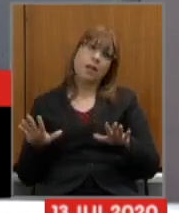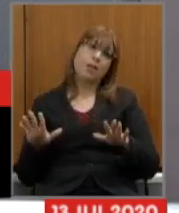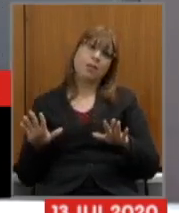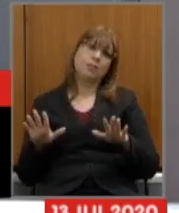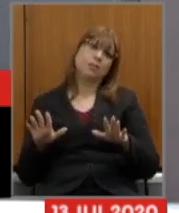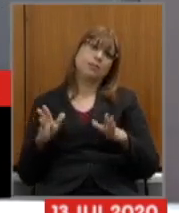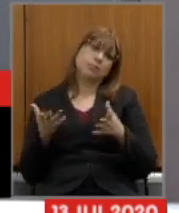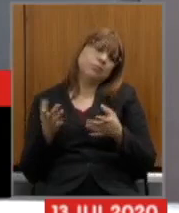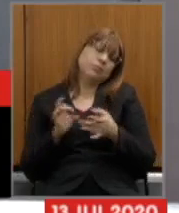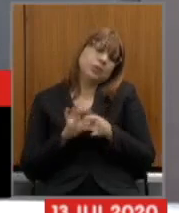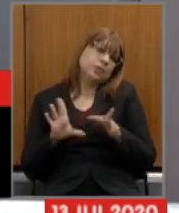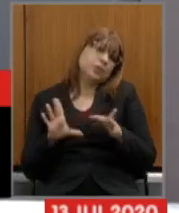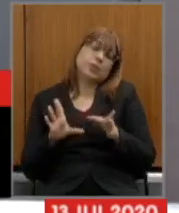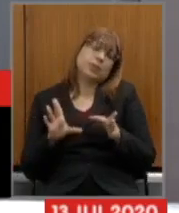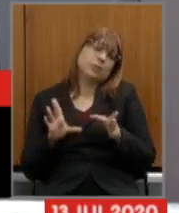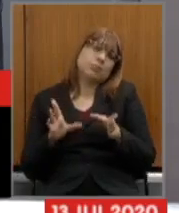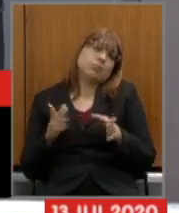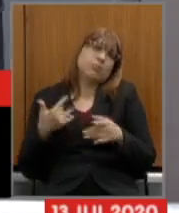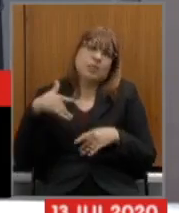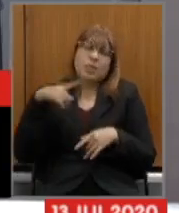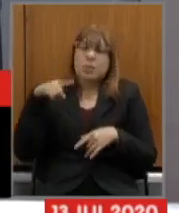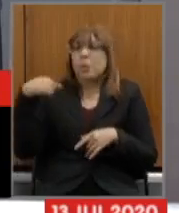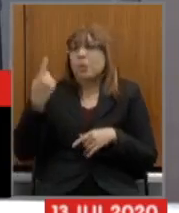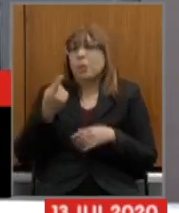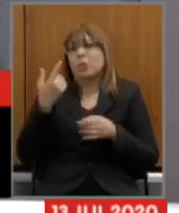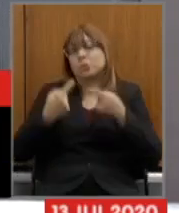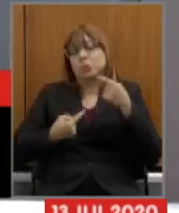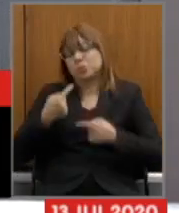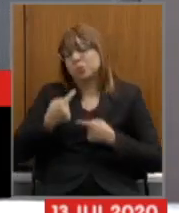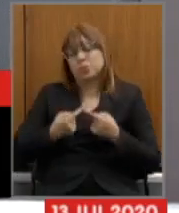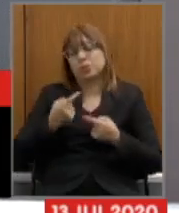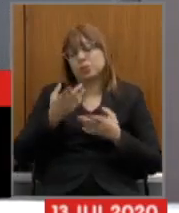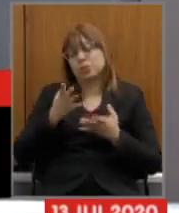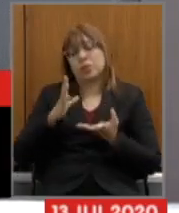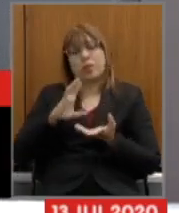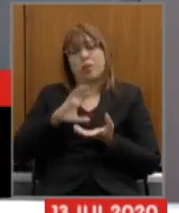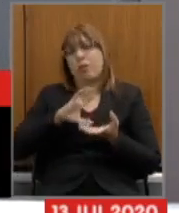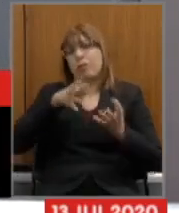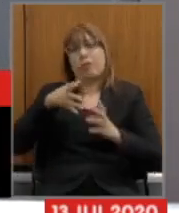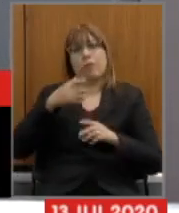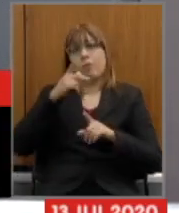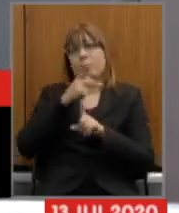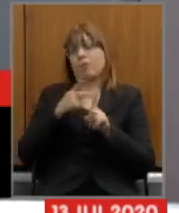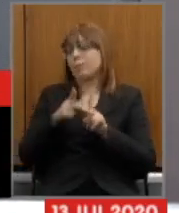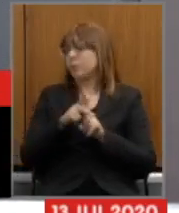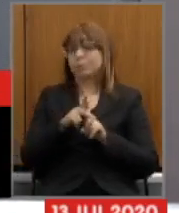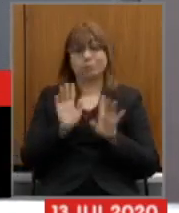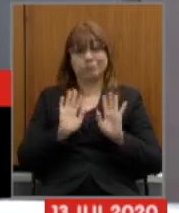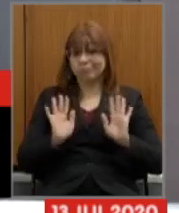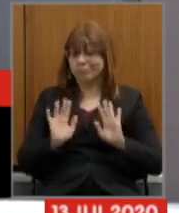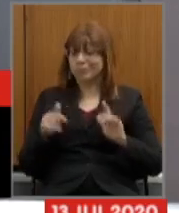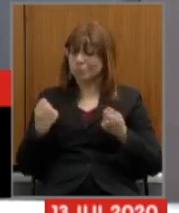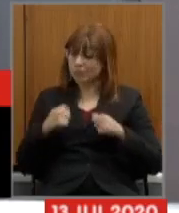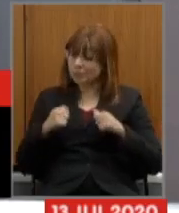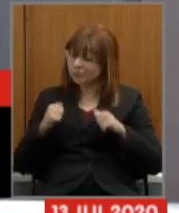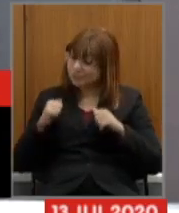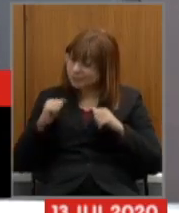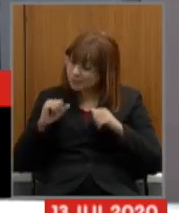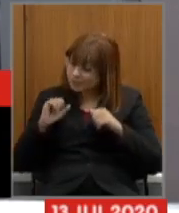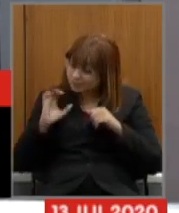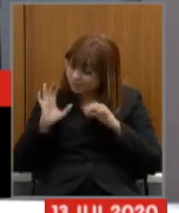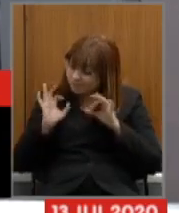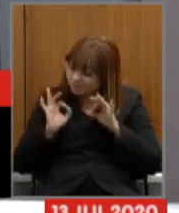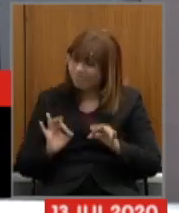aqui em Minas Gerais a discussão da reforma da Previdência temos que garantir todo